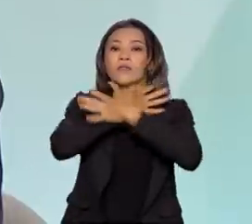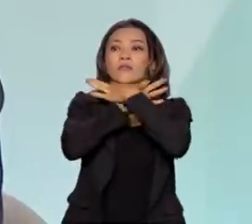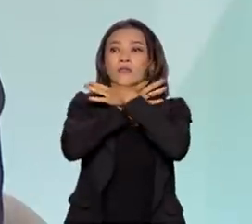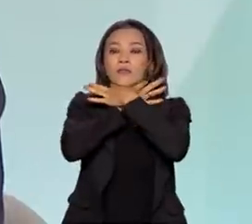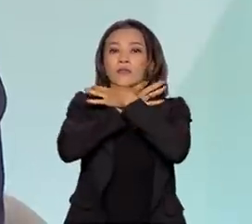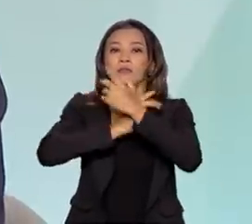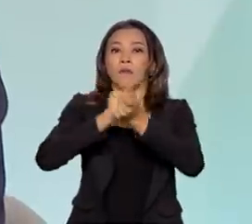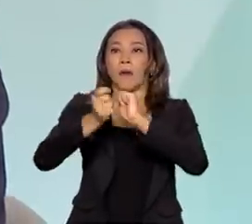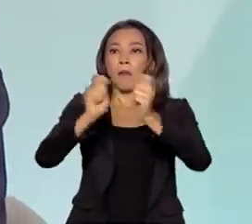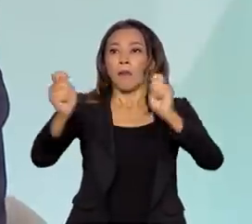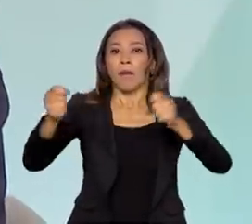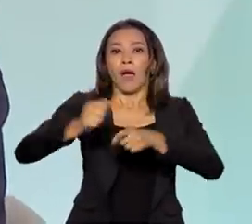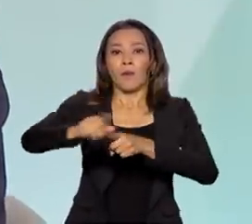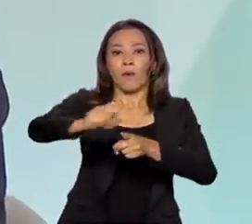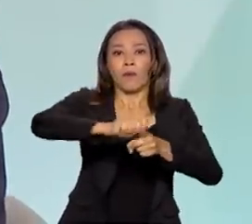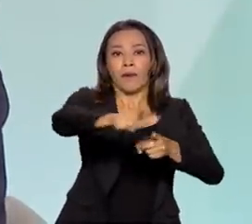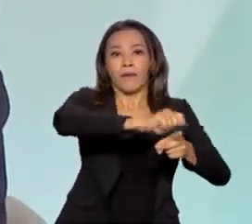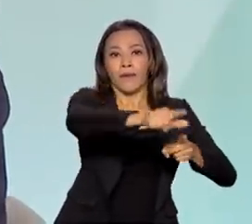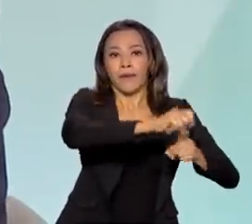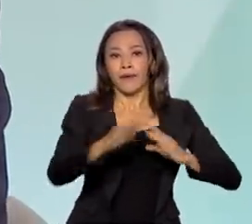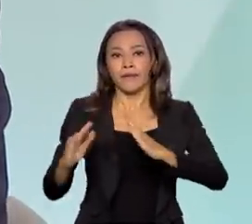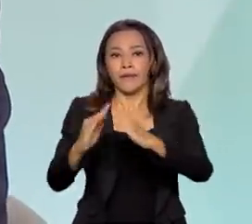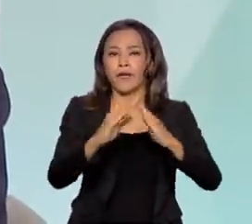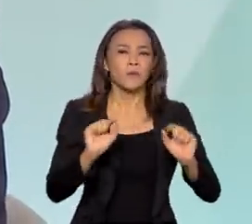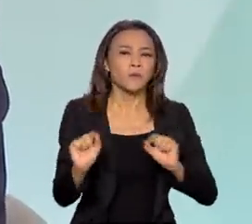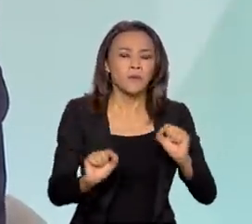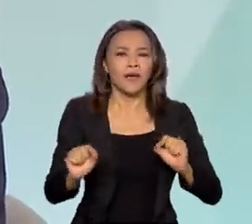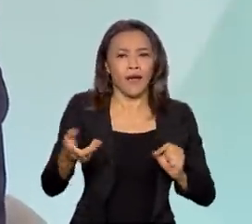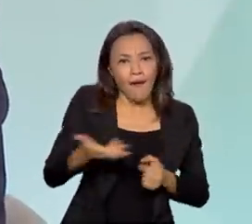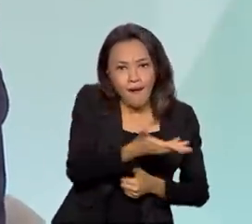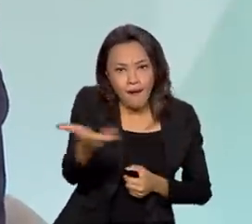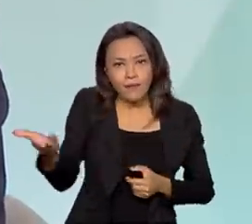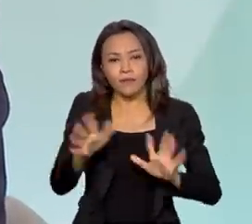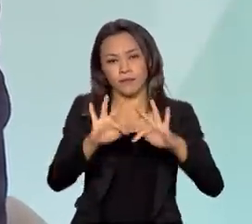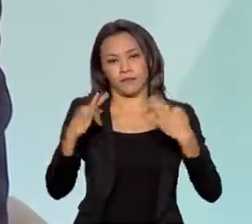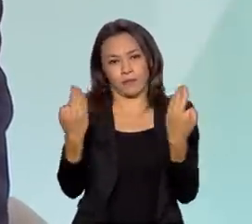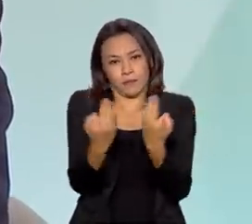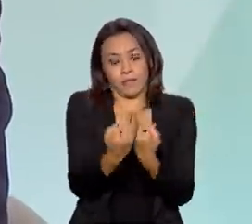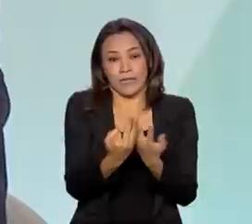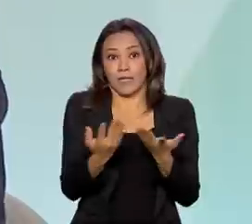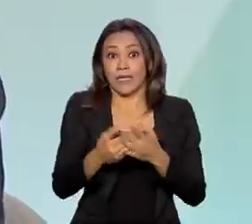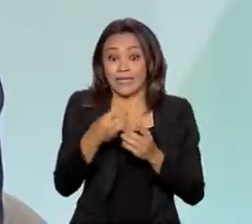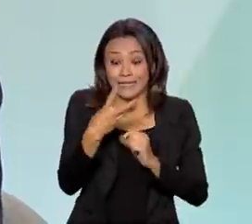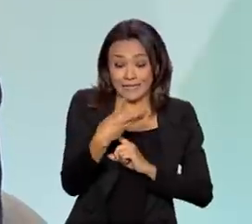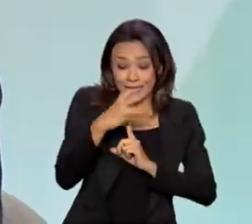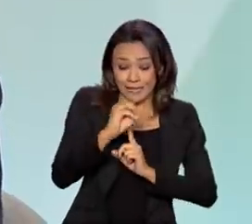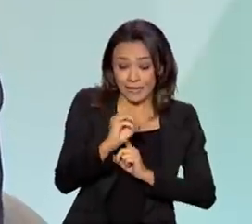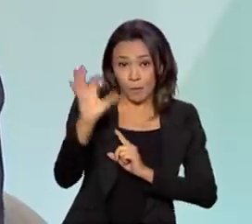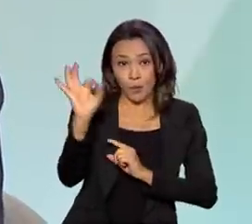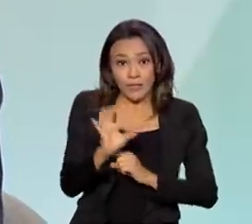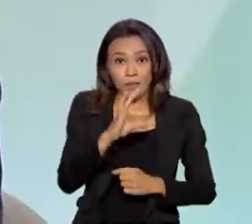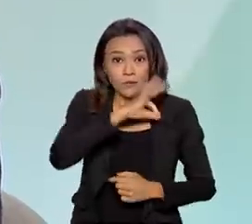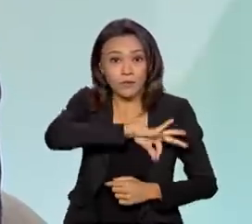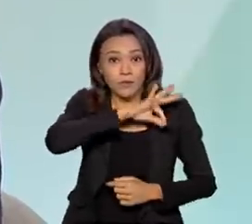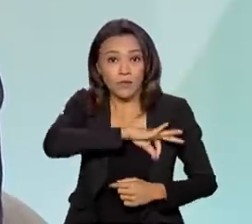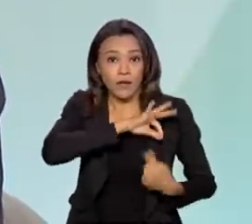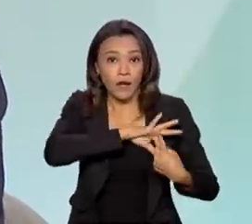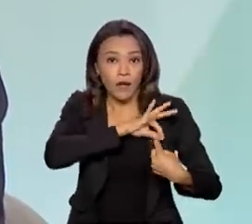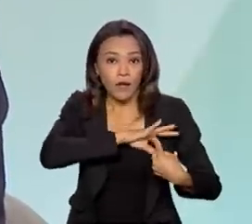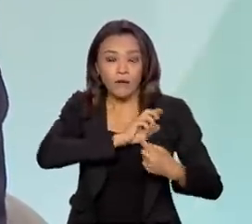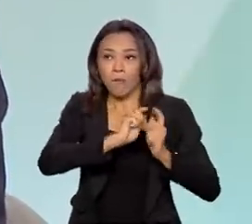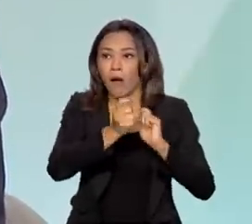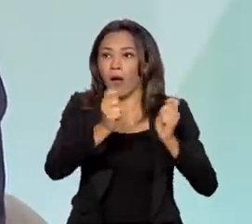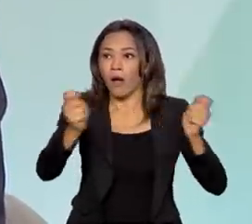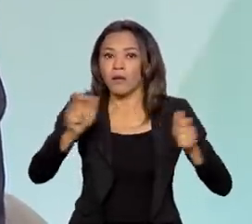Quer dizer, significa aquelas famílias que consomem mais de 30% do seu orçamento com